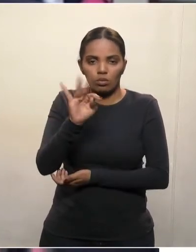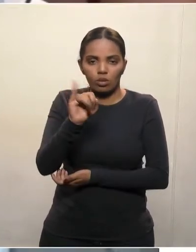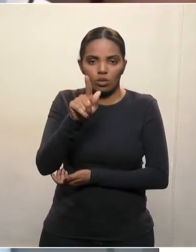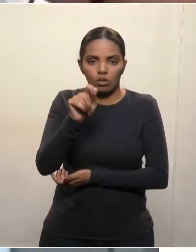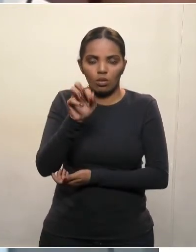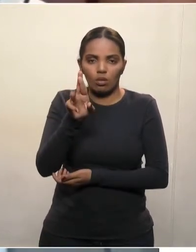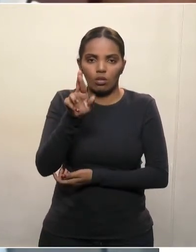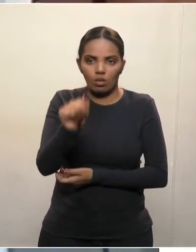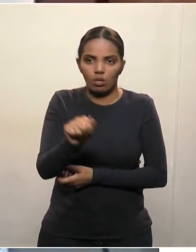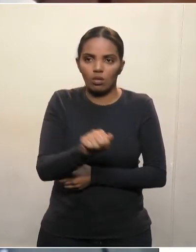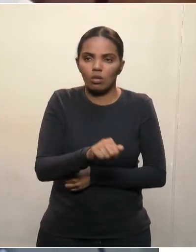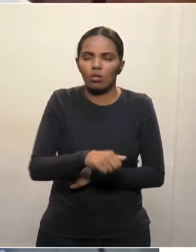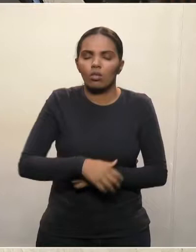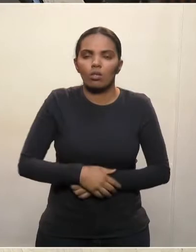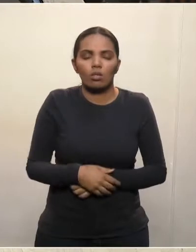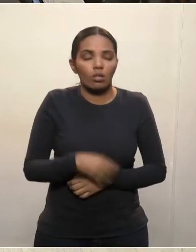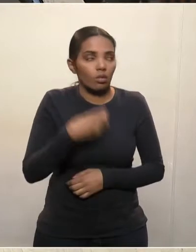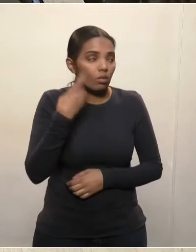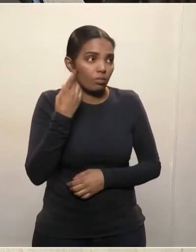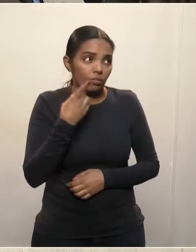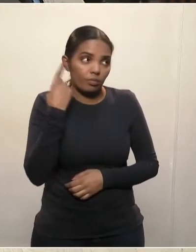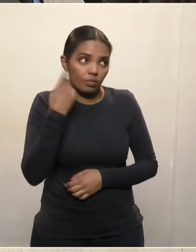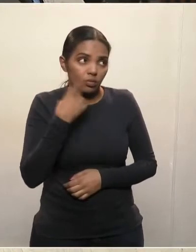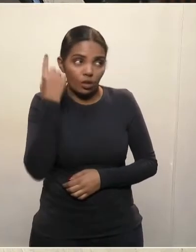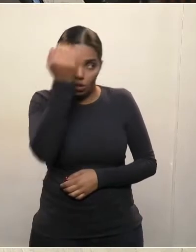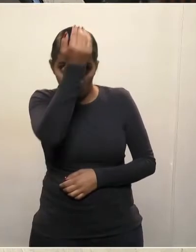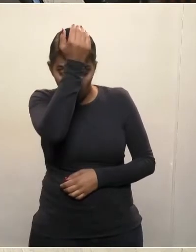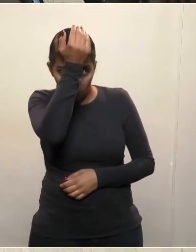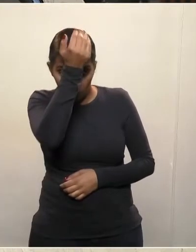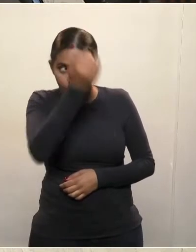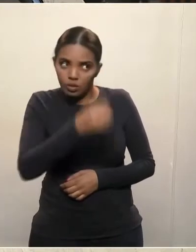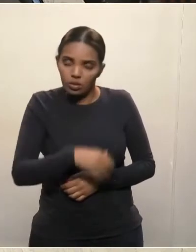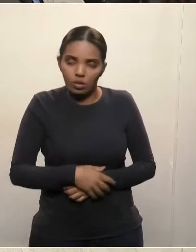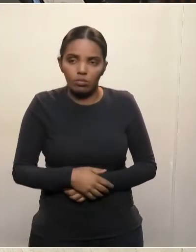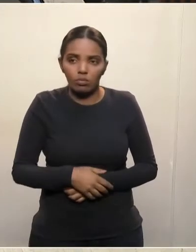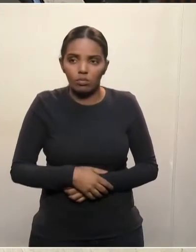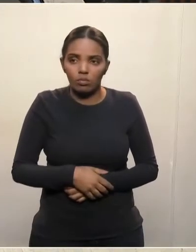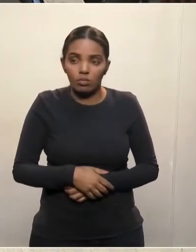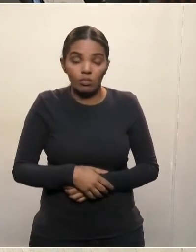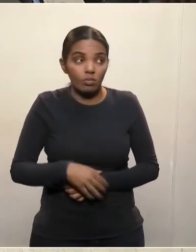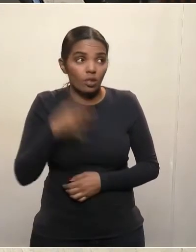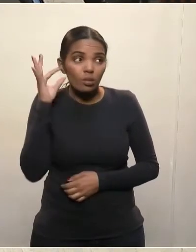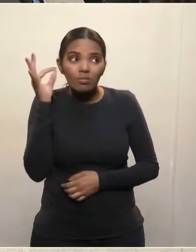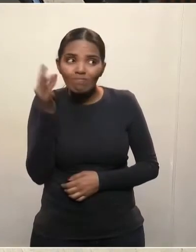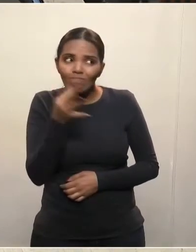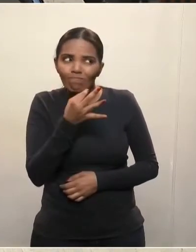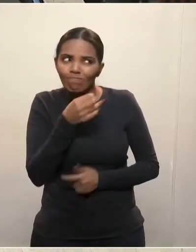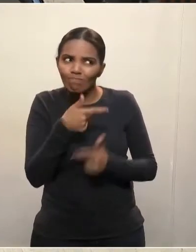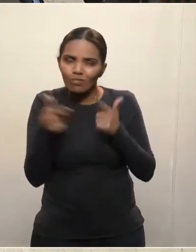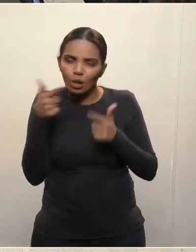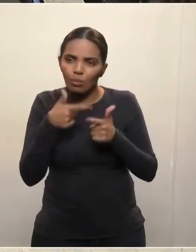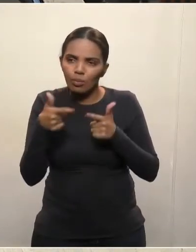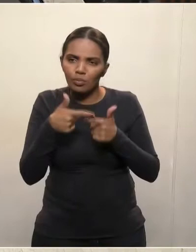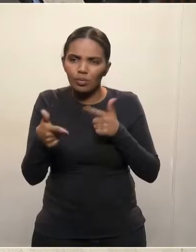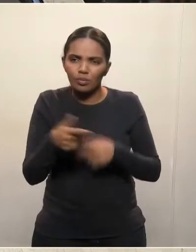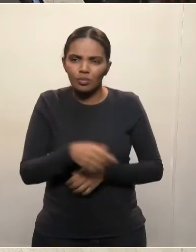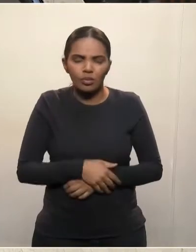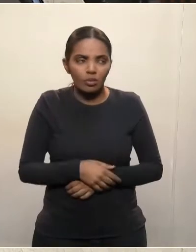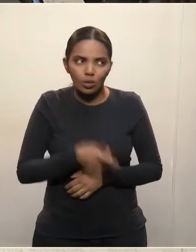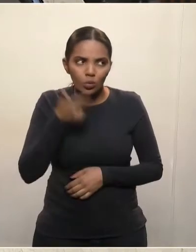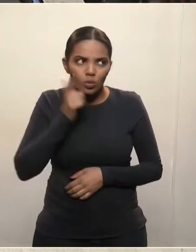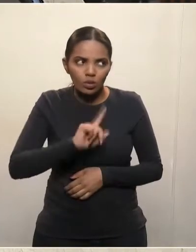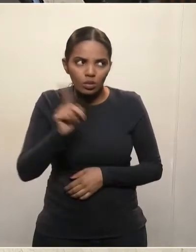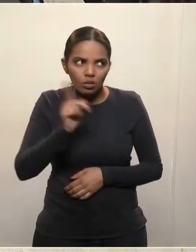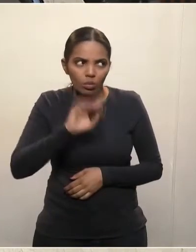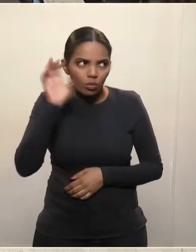Passa pra mim. Deputado Hussein. Deputado Hussein, o seu áudio aí está com problema, está muito ruim a